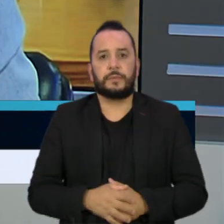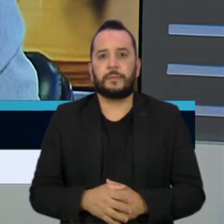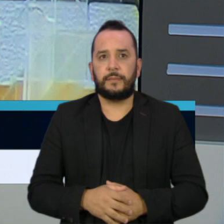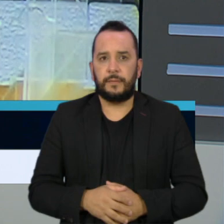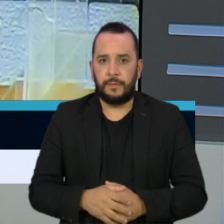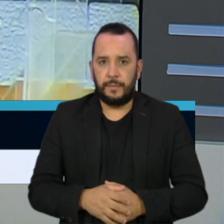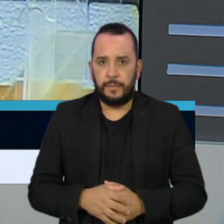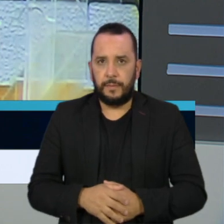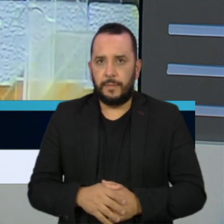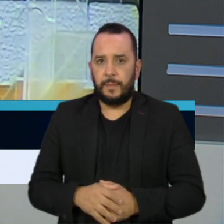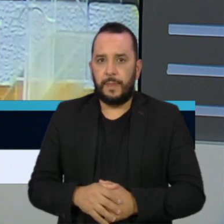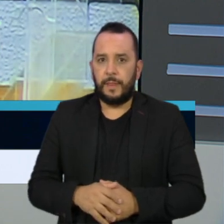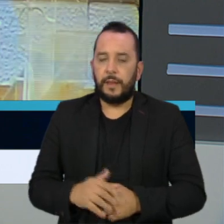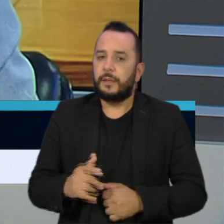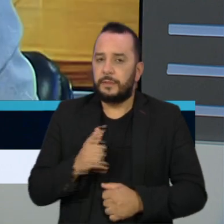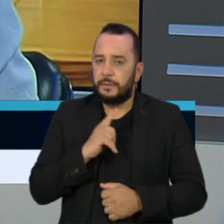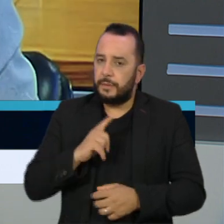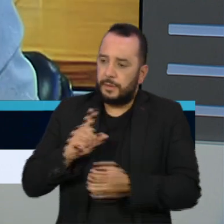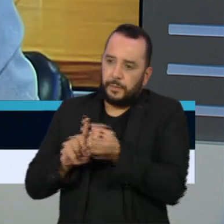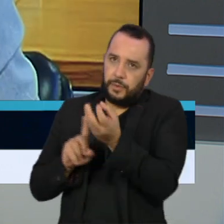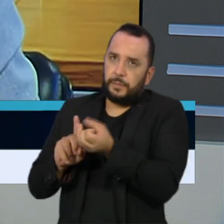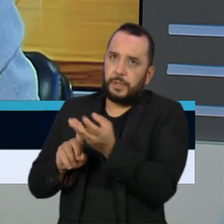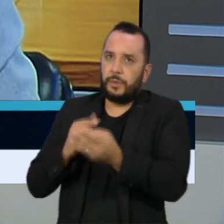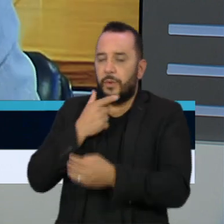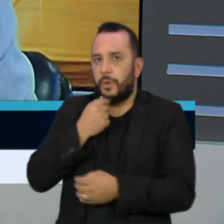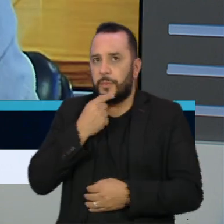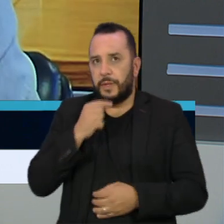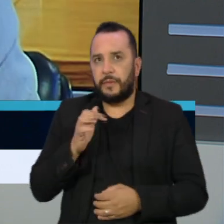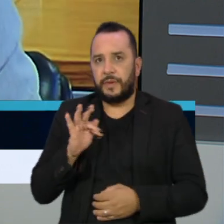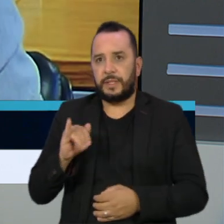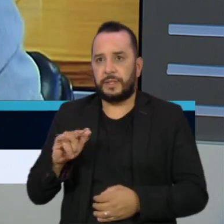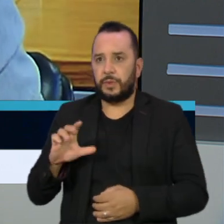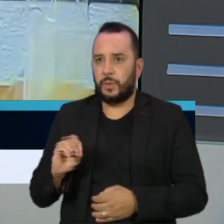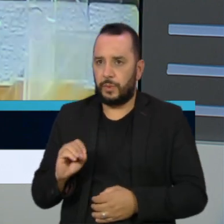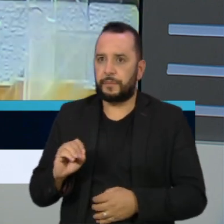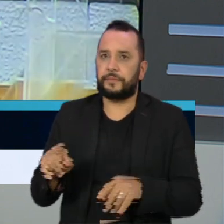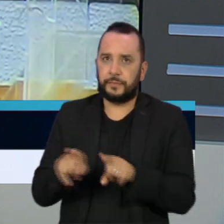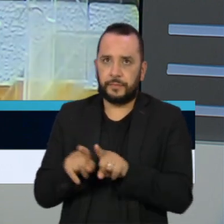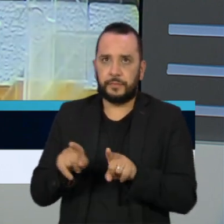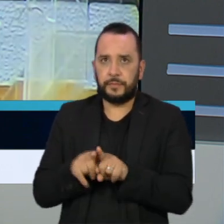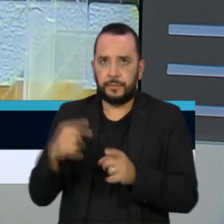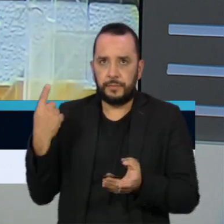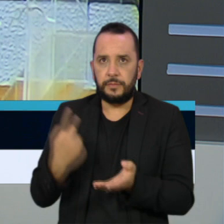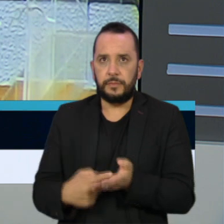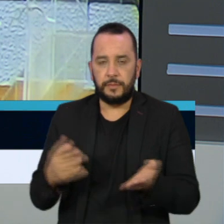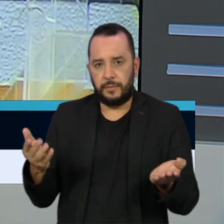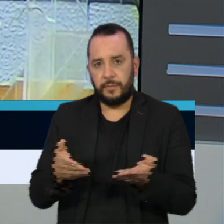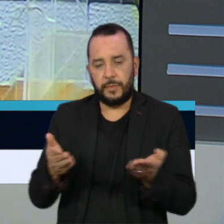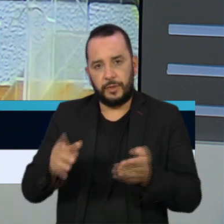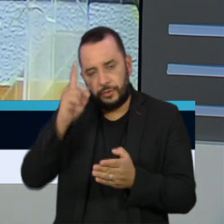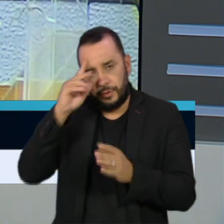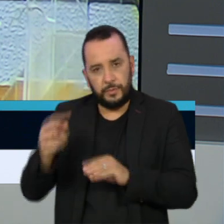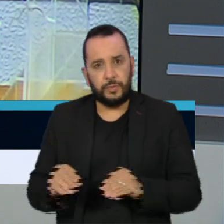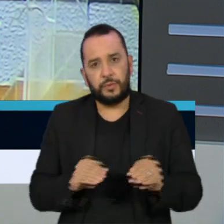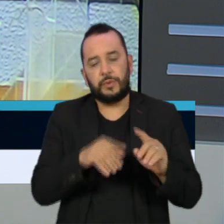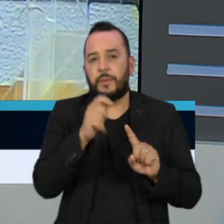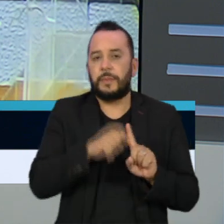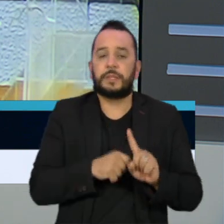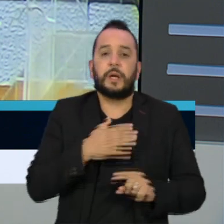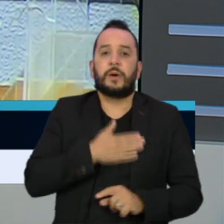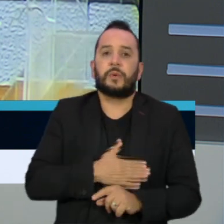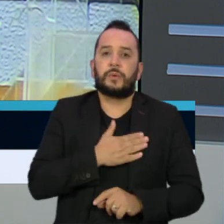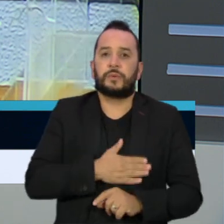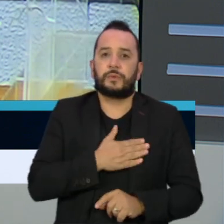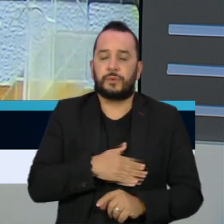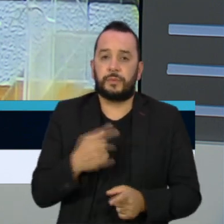O depoimento do sócio da Precisa, Francisco Maximiano, que também estava previsto para hoje, foi adiado para agosto, diante